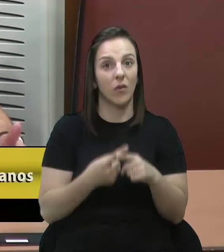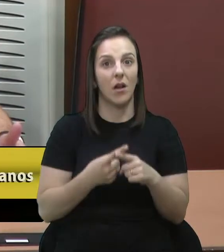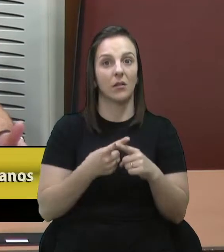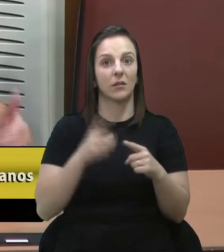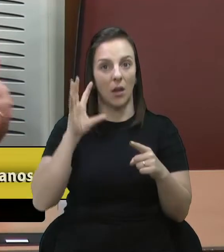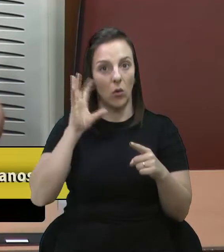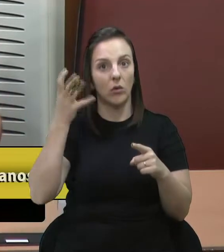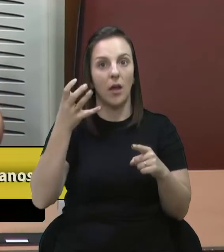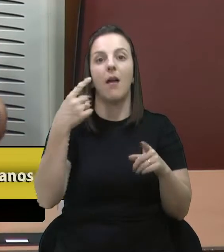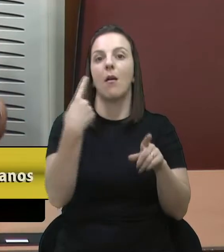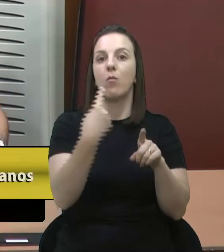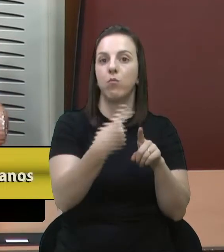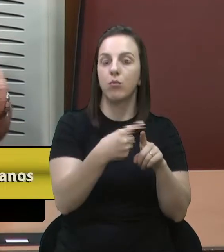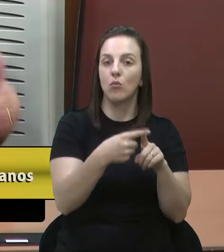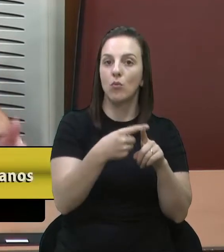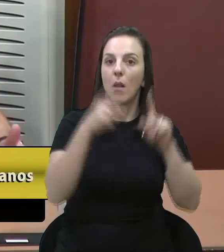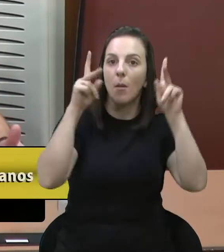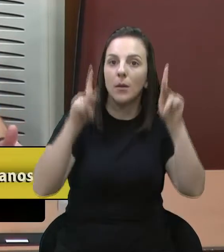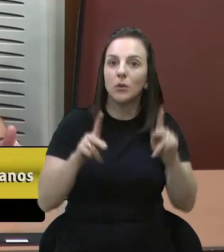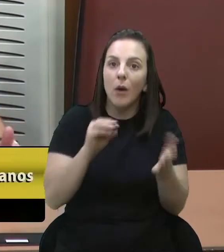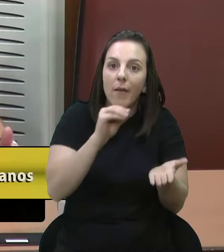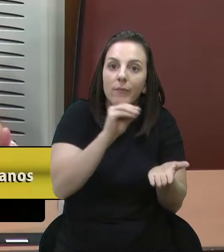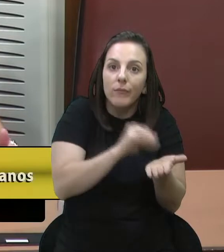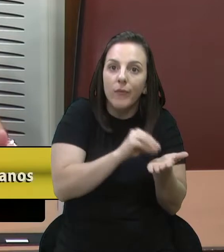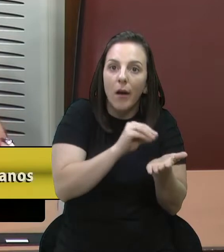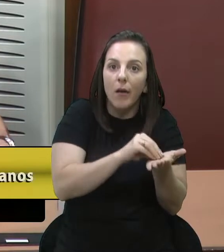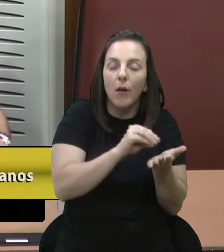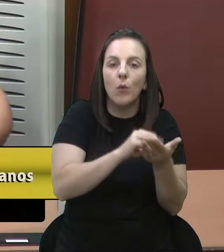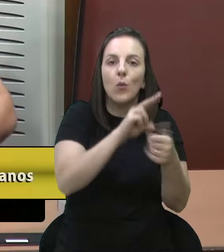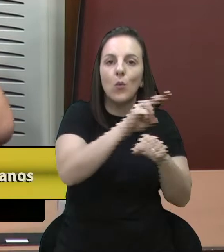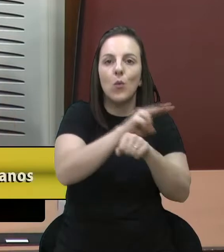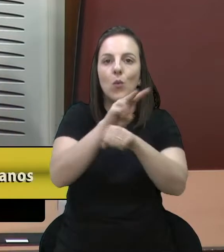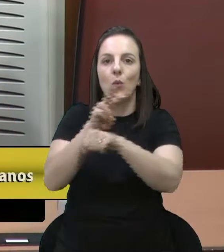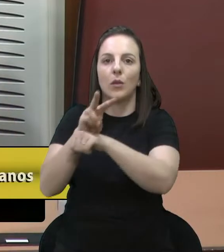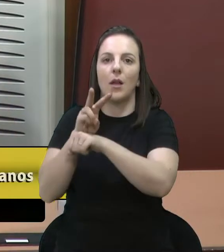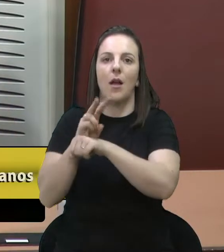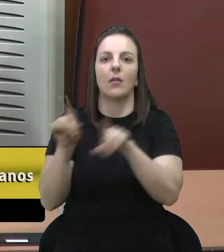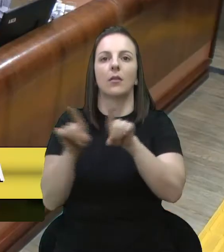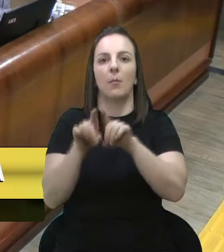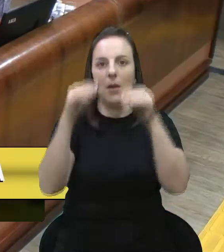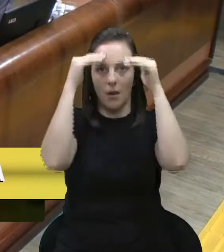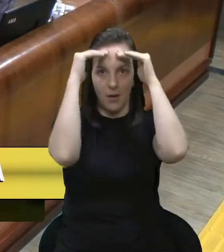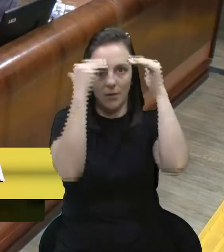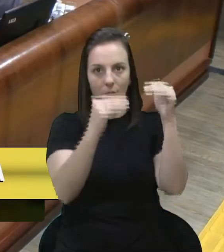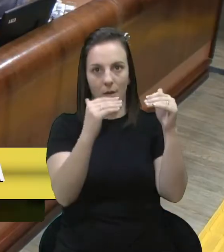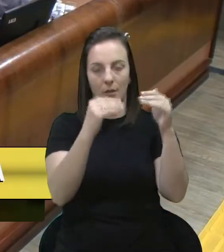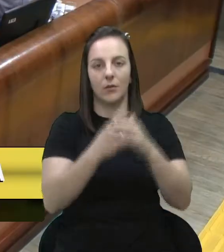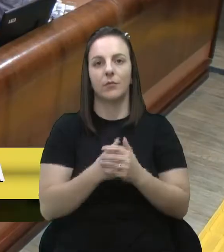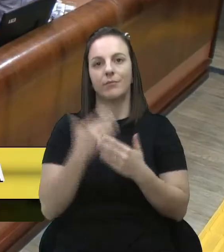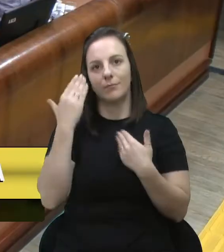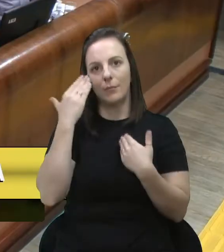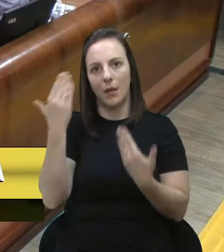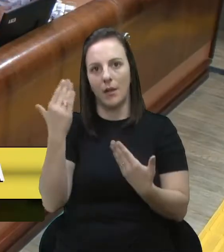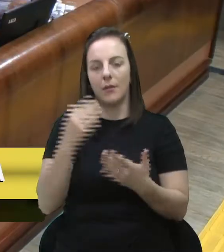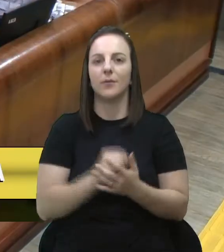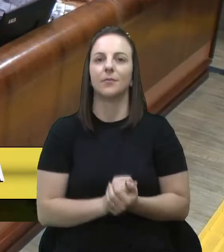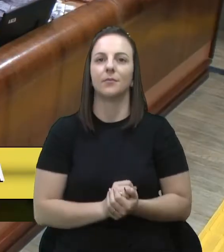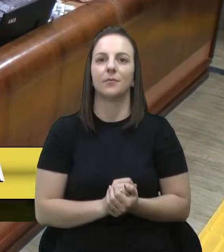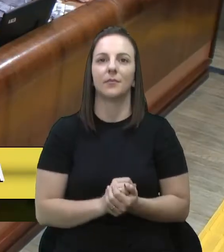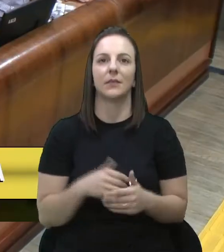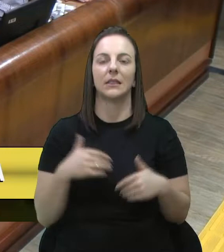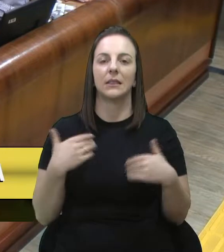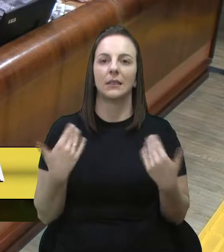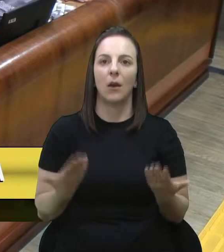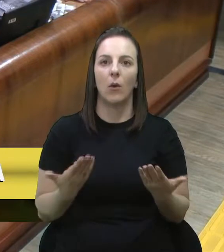das pessoas terem este cuidado e este respeito. Muito obrigado. Obrigado, nobre colega. Então, lançada,